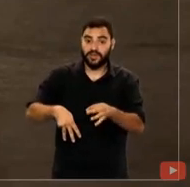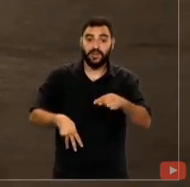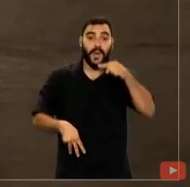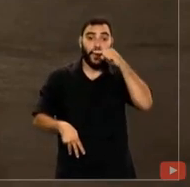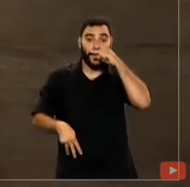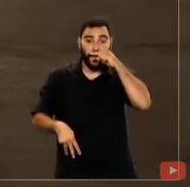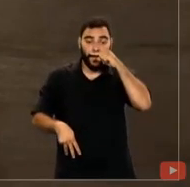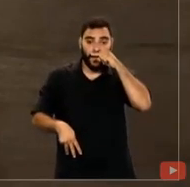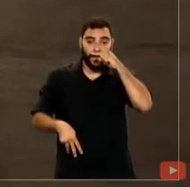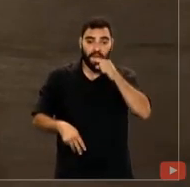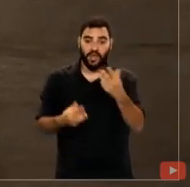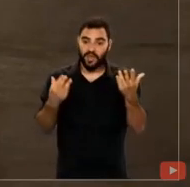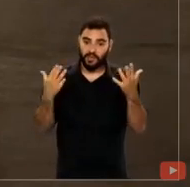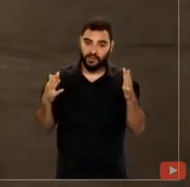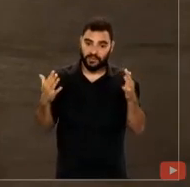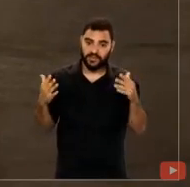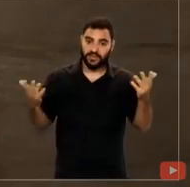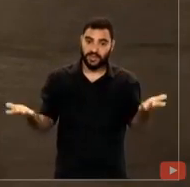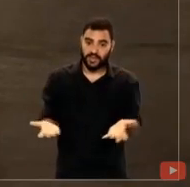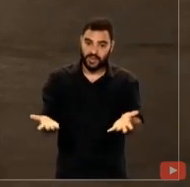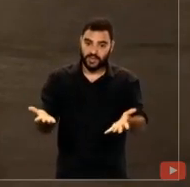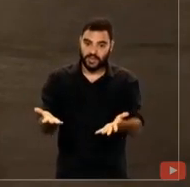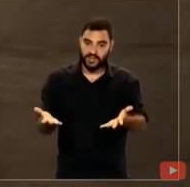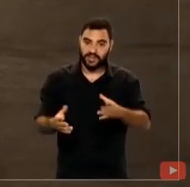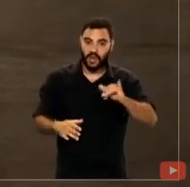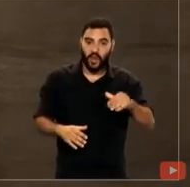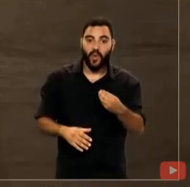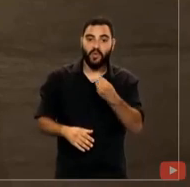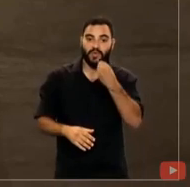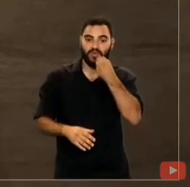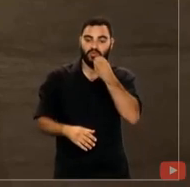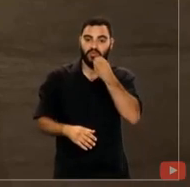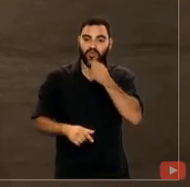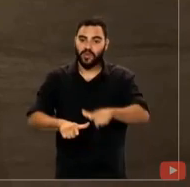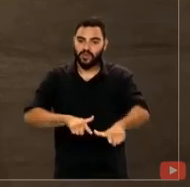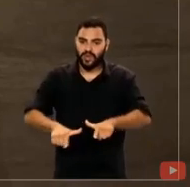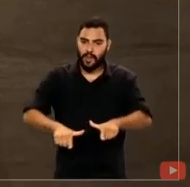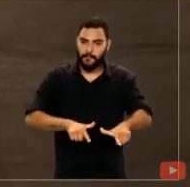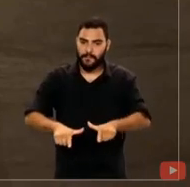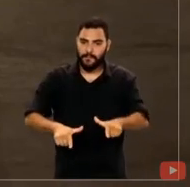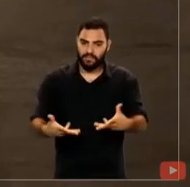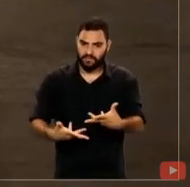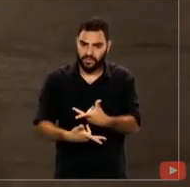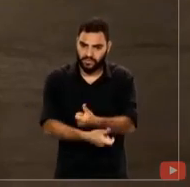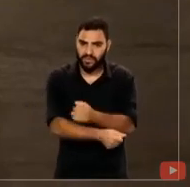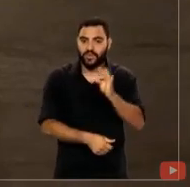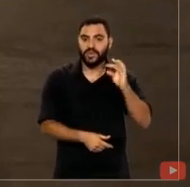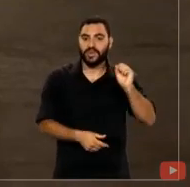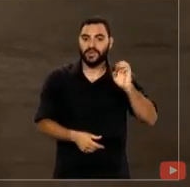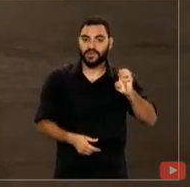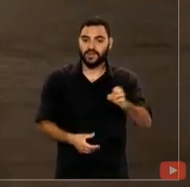a quem parabenizo nesta oportunidade por sua zelosa gestão à frente do TSE, em especial